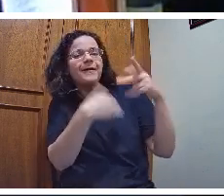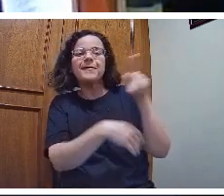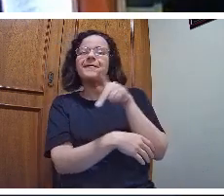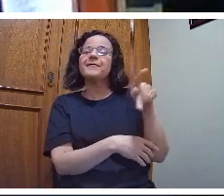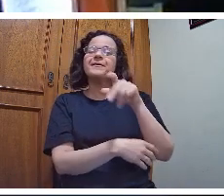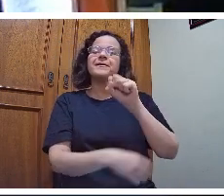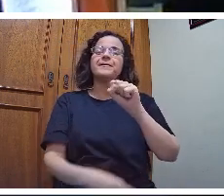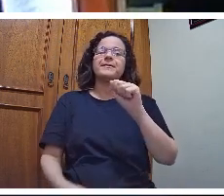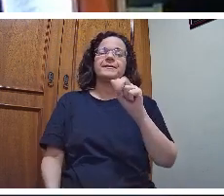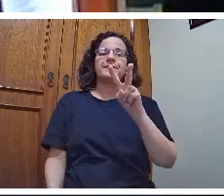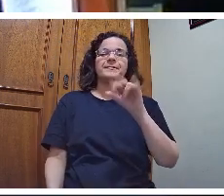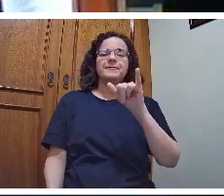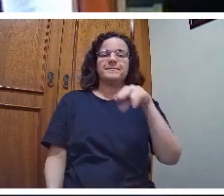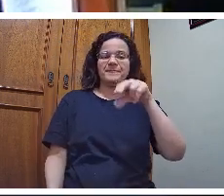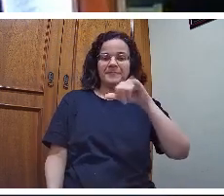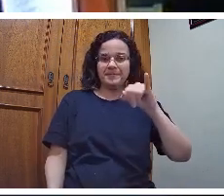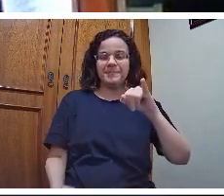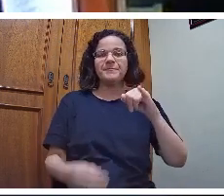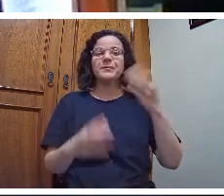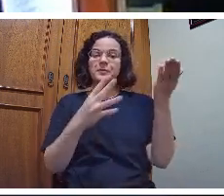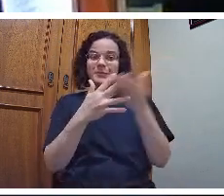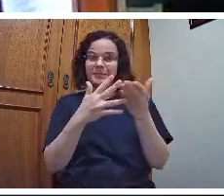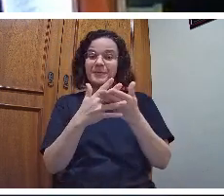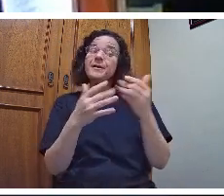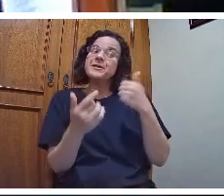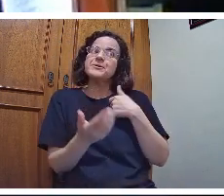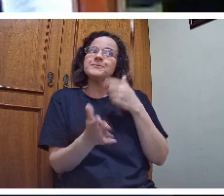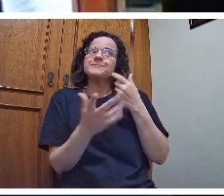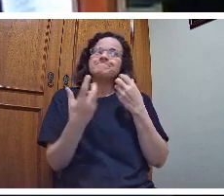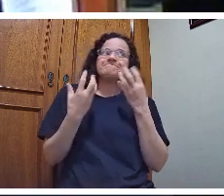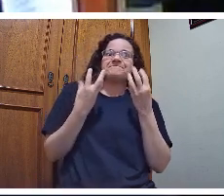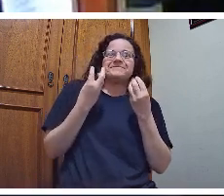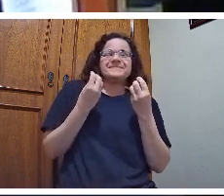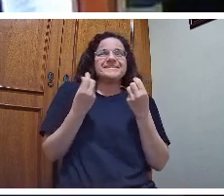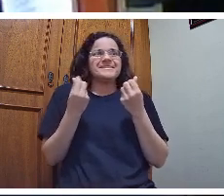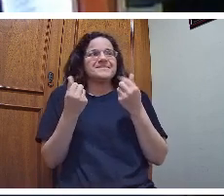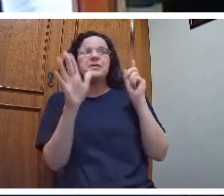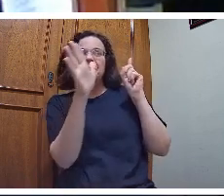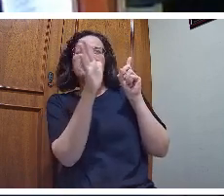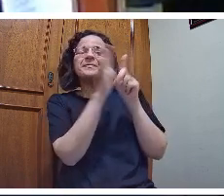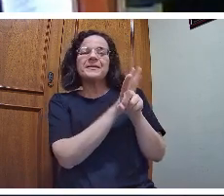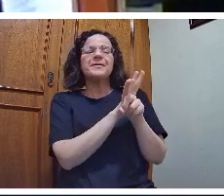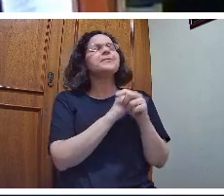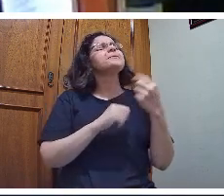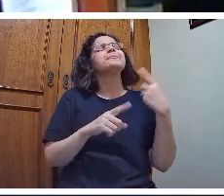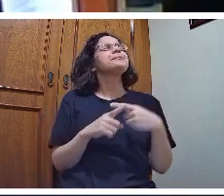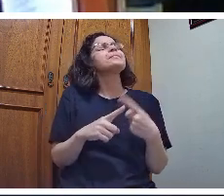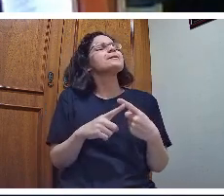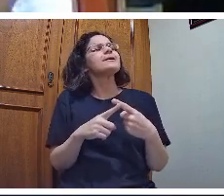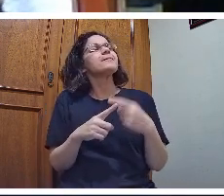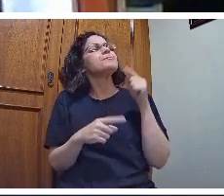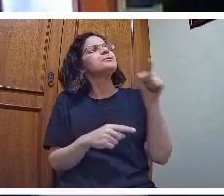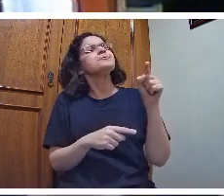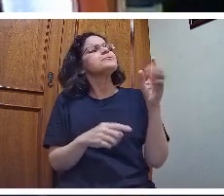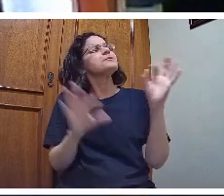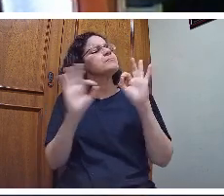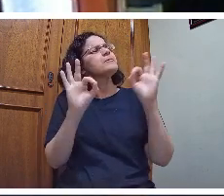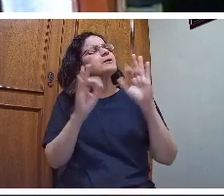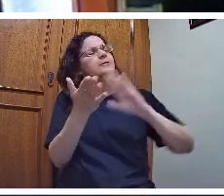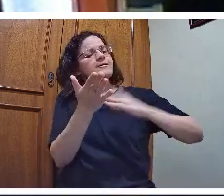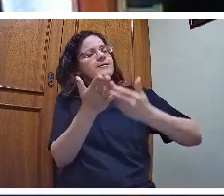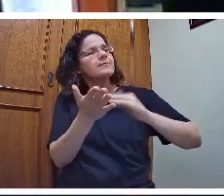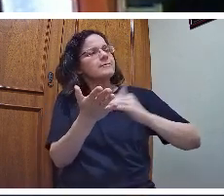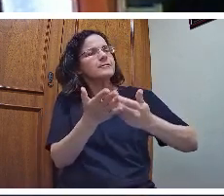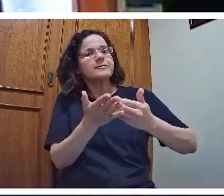no intervalo de suas aulas, eu arrisquei fazer uma pergunta para ele e disse, professor Saviani, por que você não